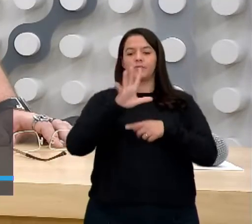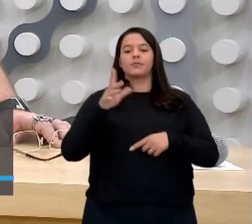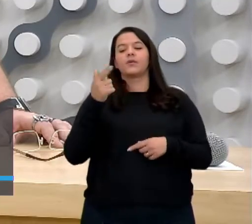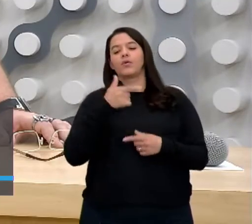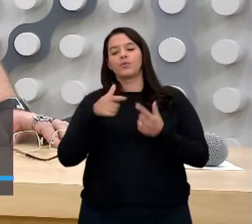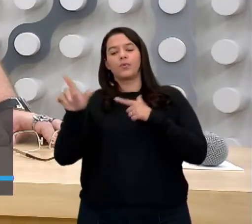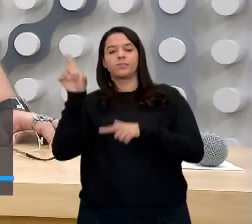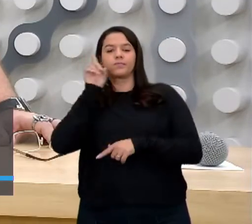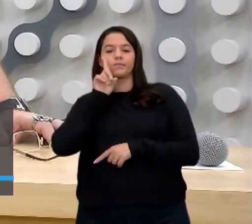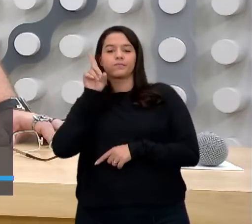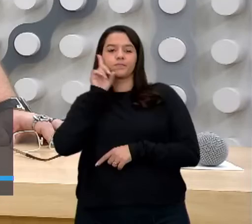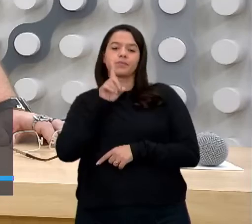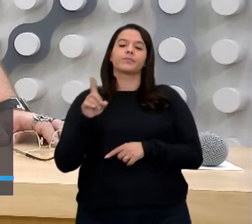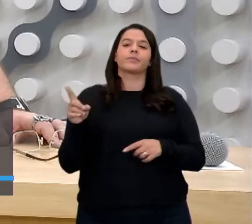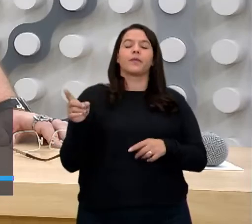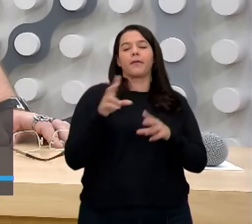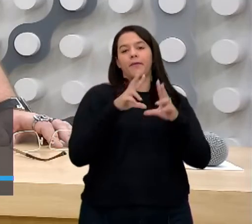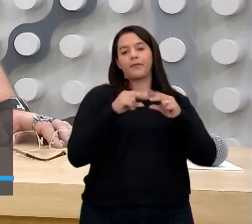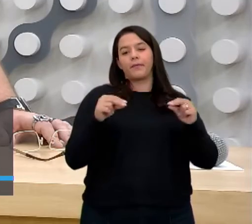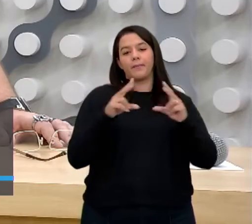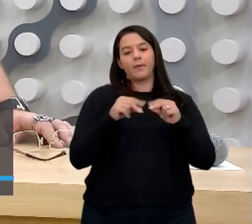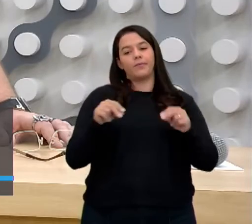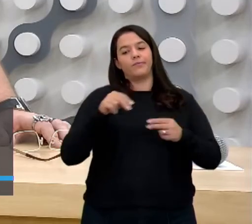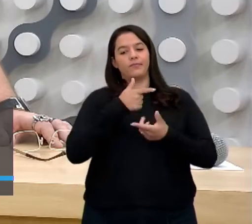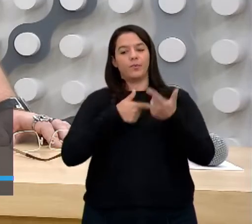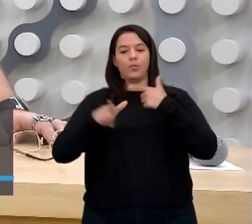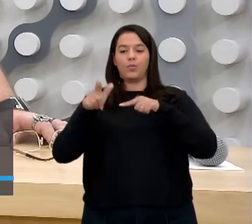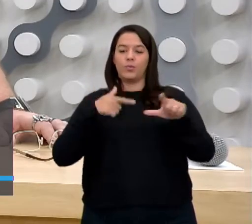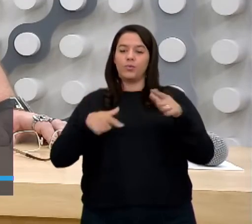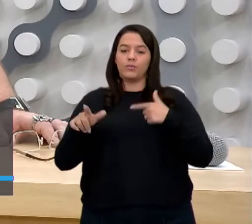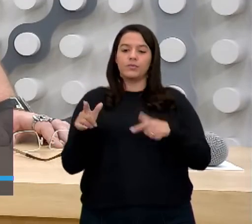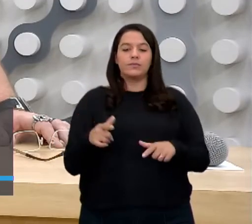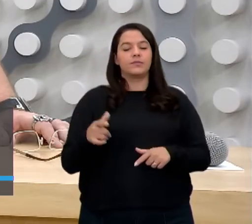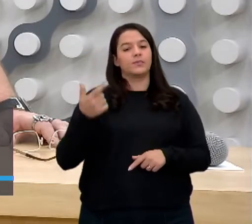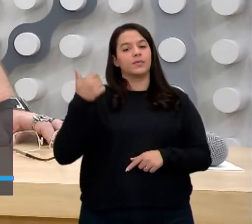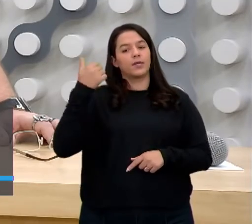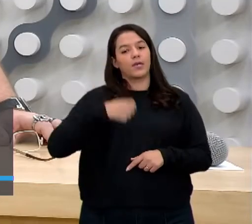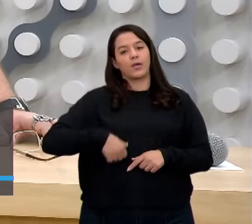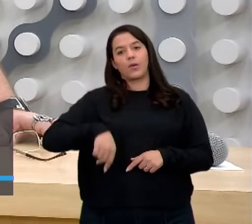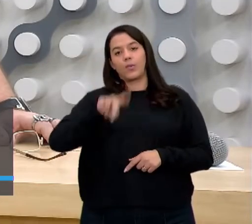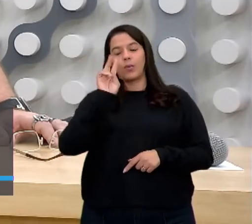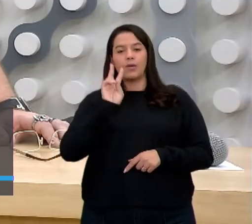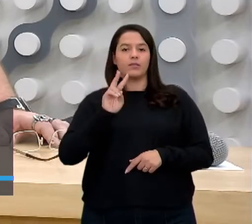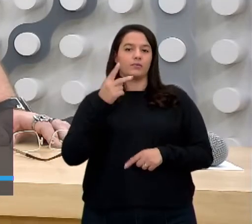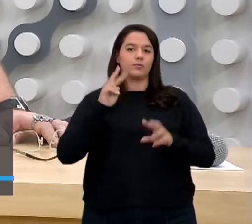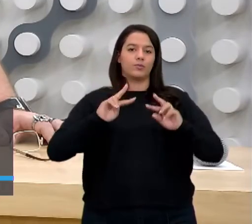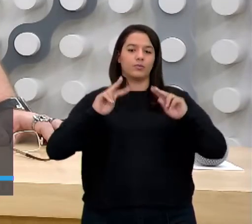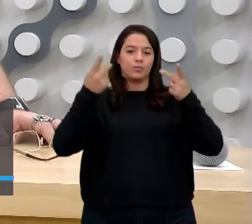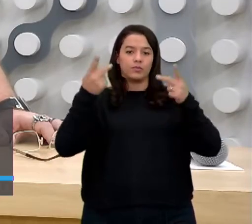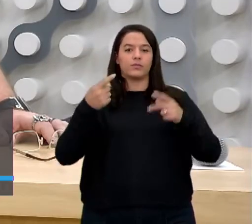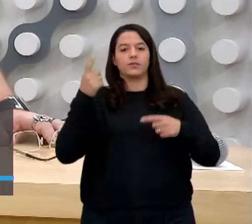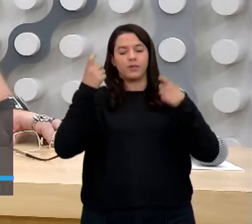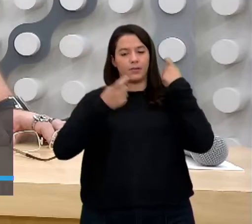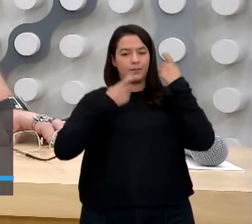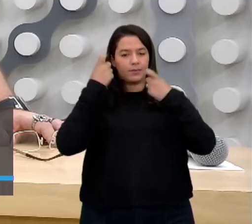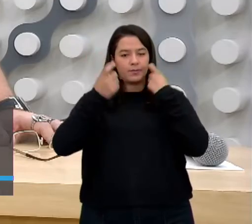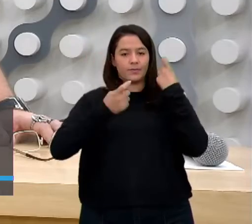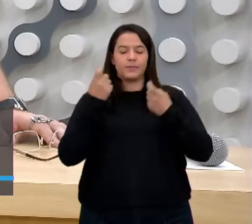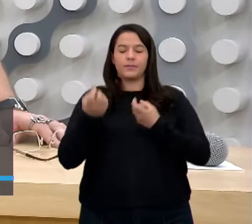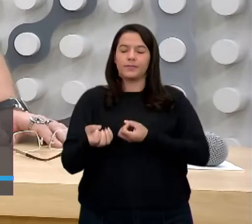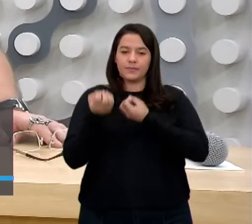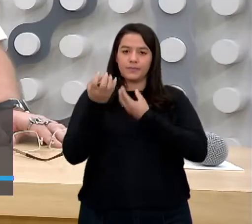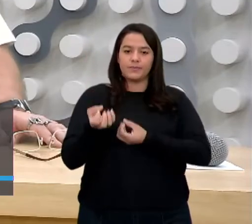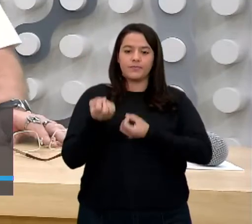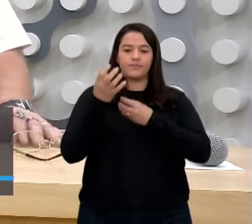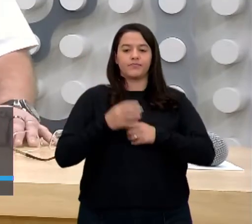Unidos, Japão, então é praticamente dois terços do valor. Então é preocupante esses dados.